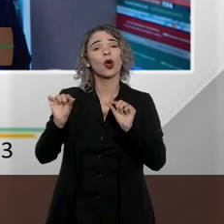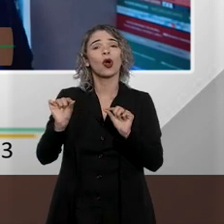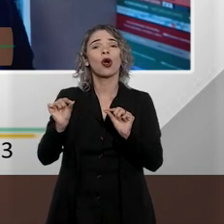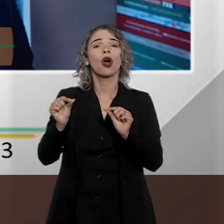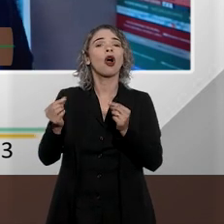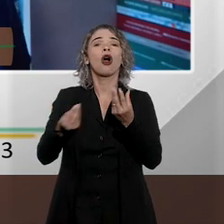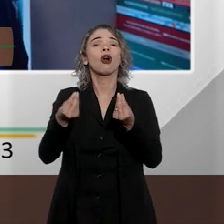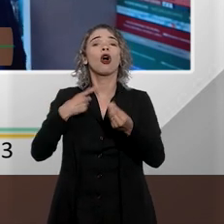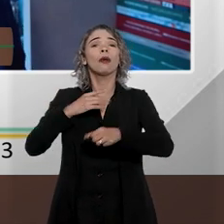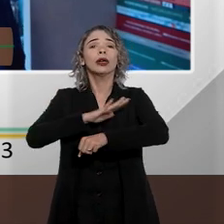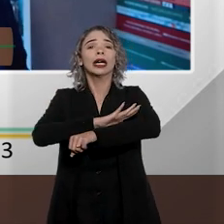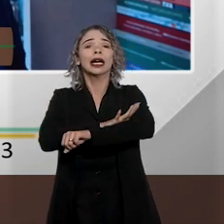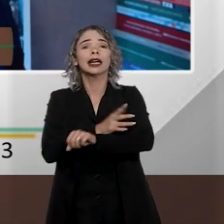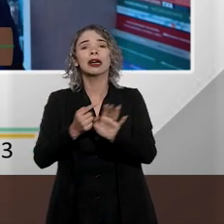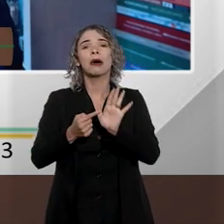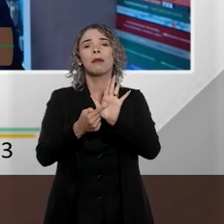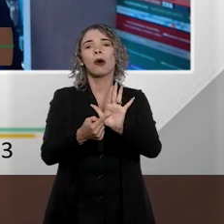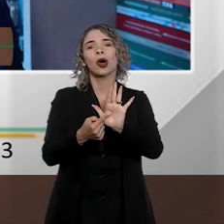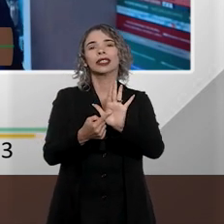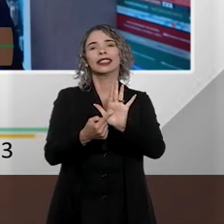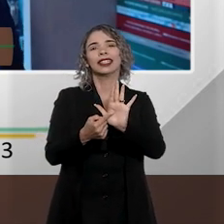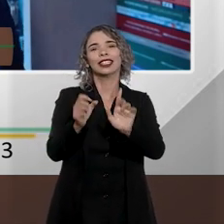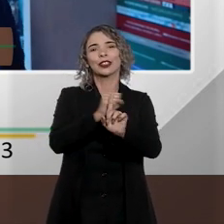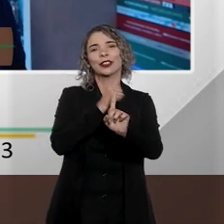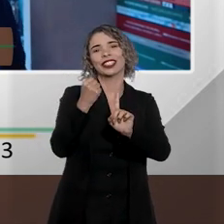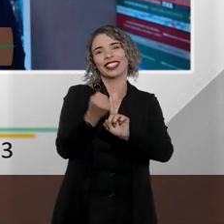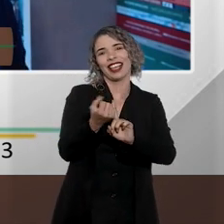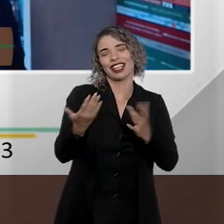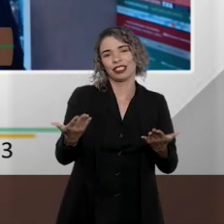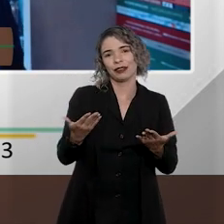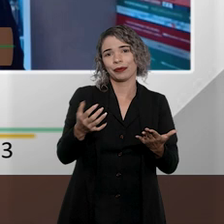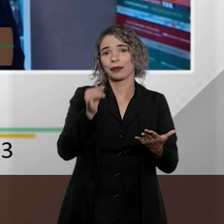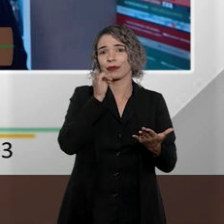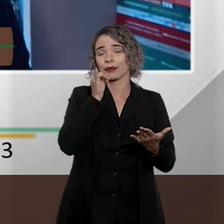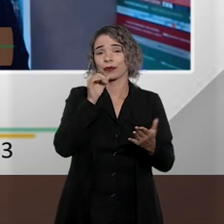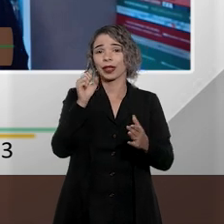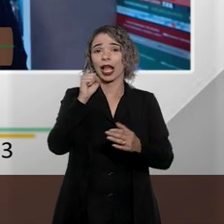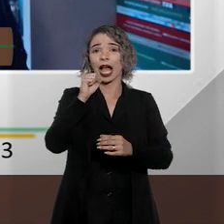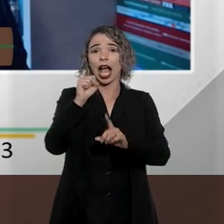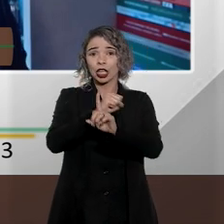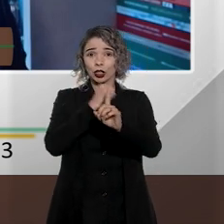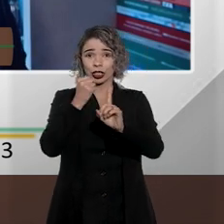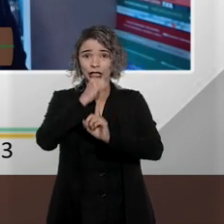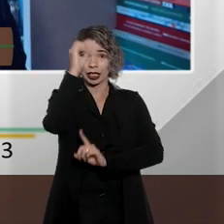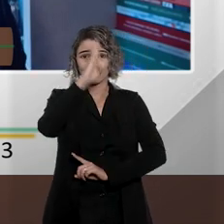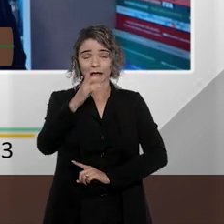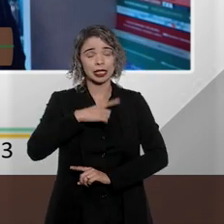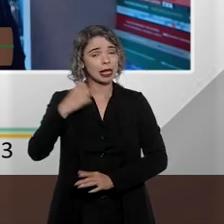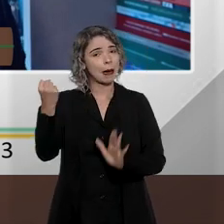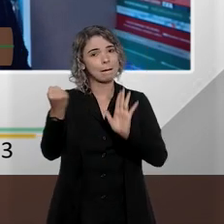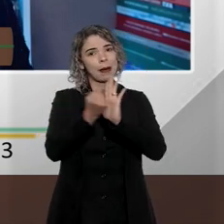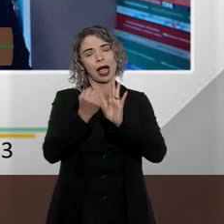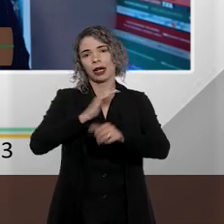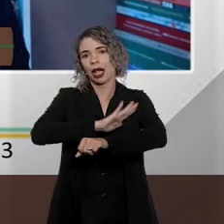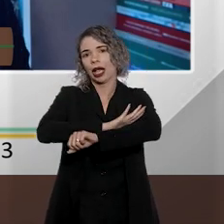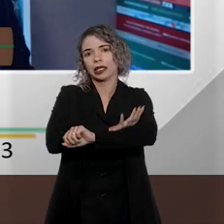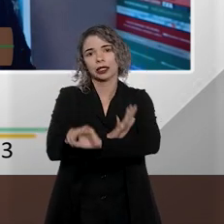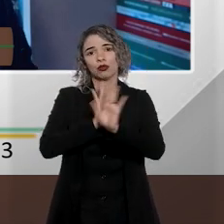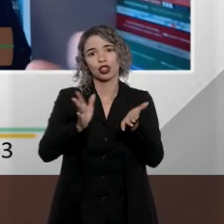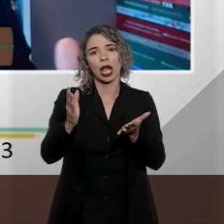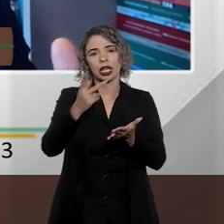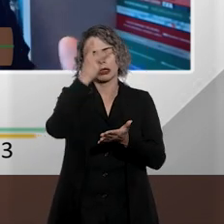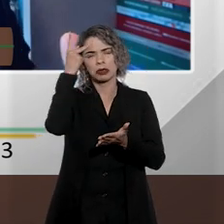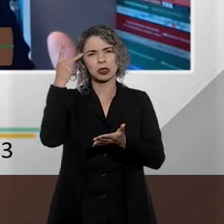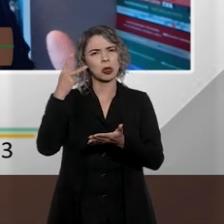pela maneira como o racismo se apresenta na sociedade. A sociedade brasileira é marcada por um racismo que algumas